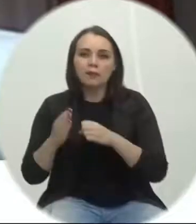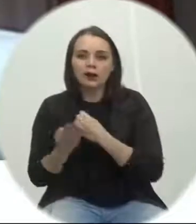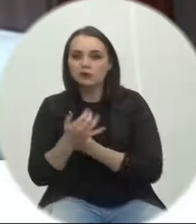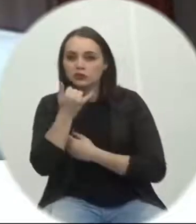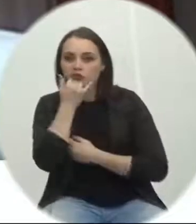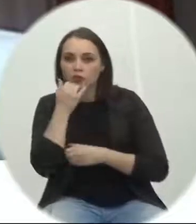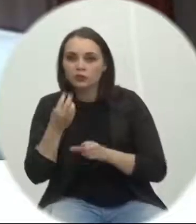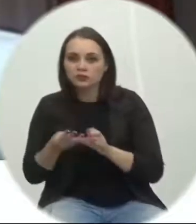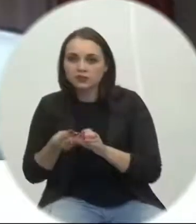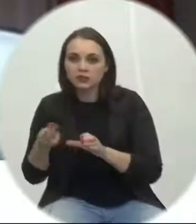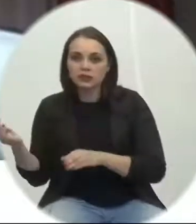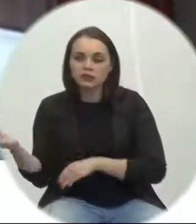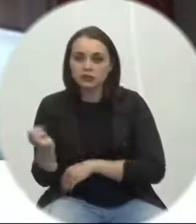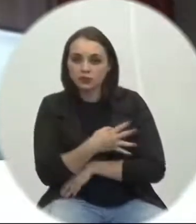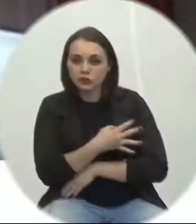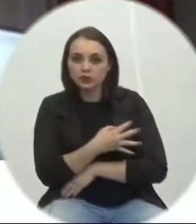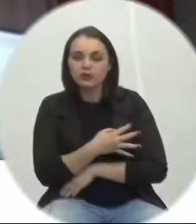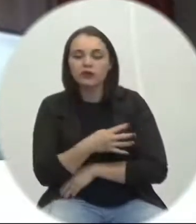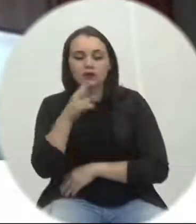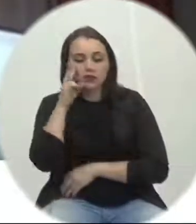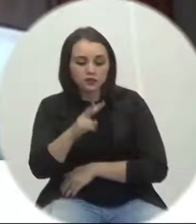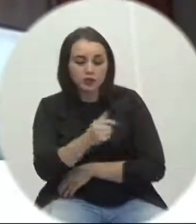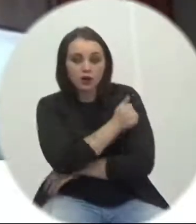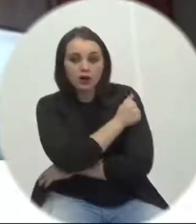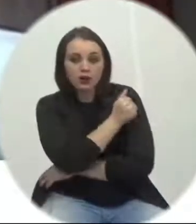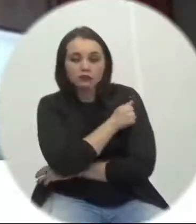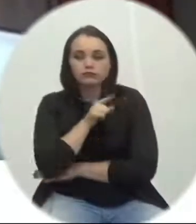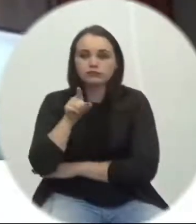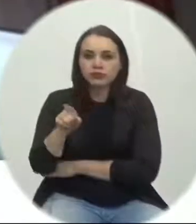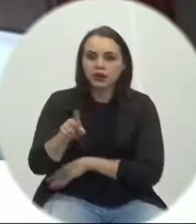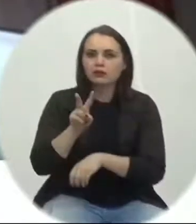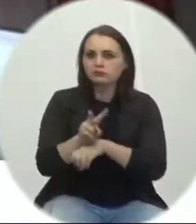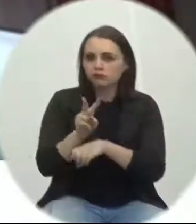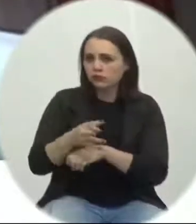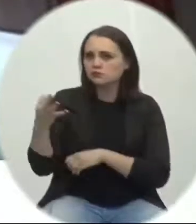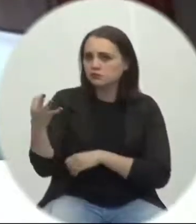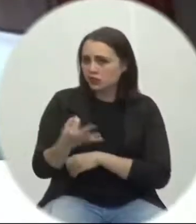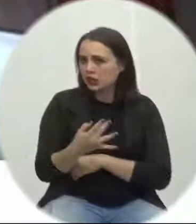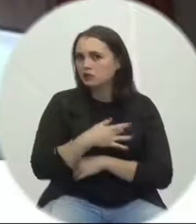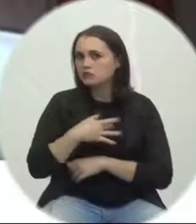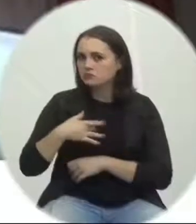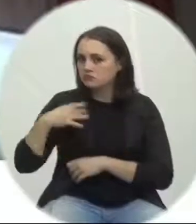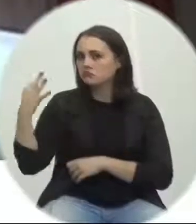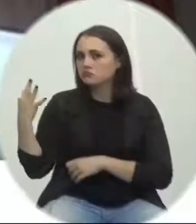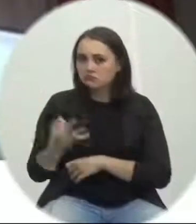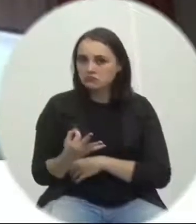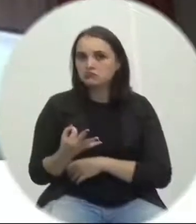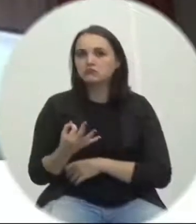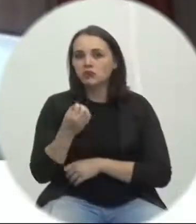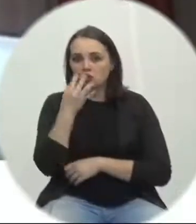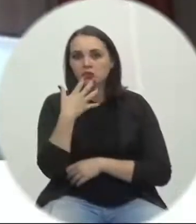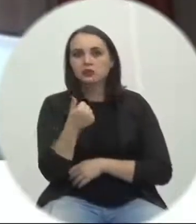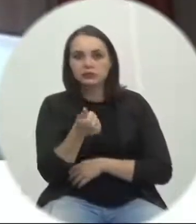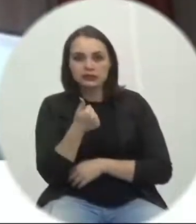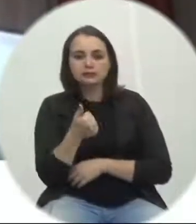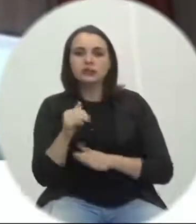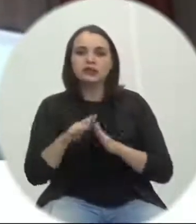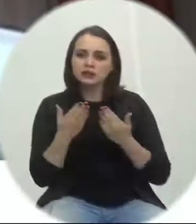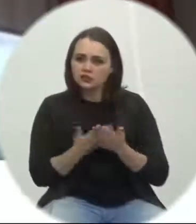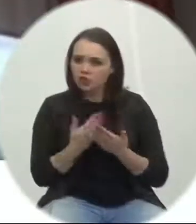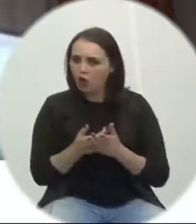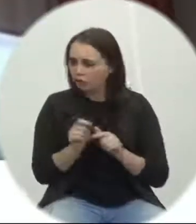acompanhando que os alunos estão bem cuidados, com todos os cuidados, então, também o colégio muito bem